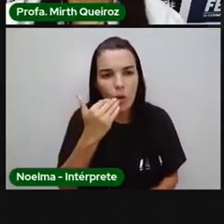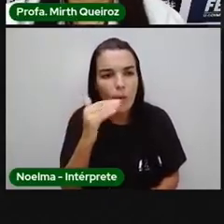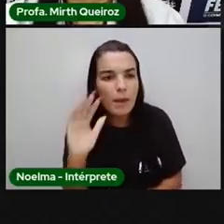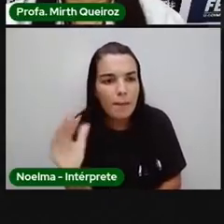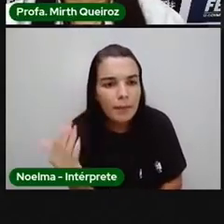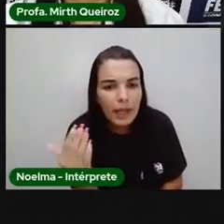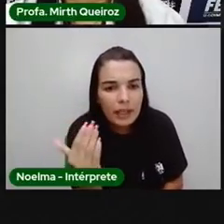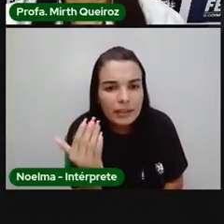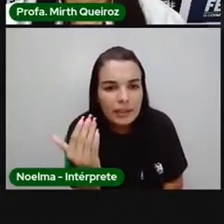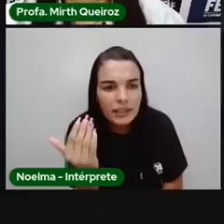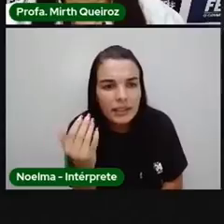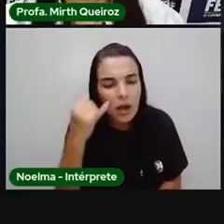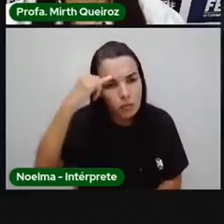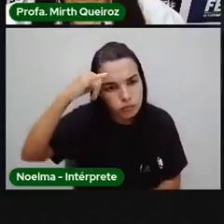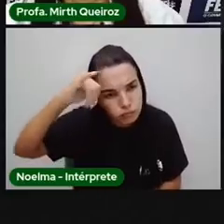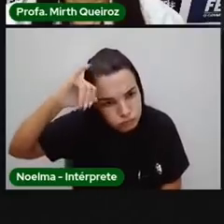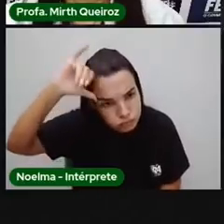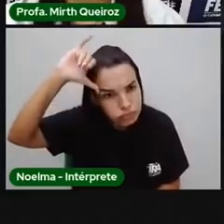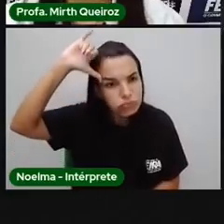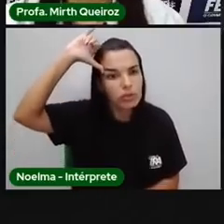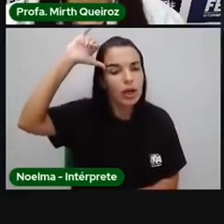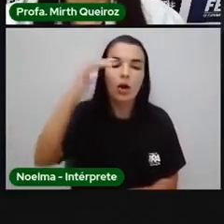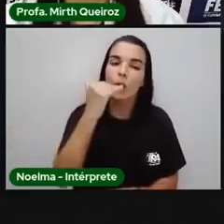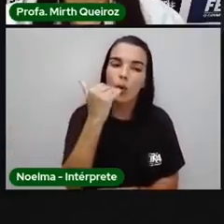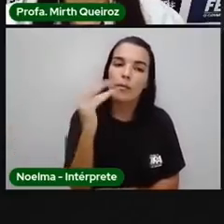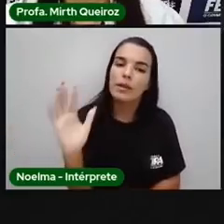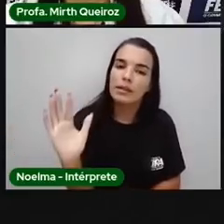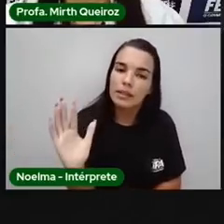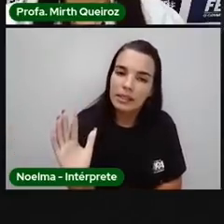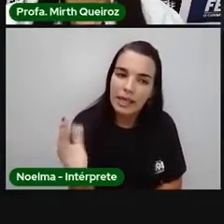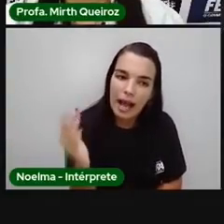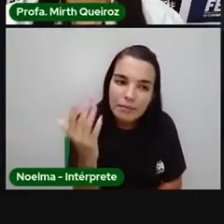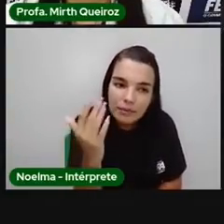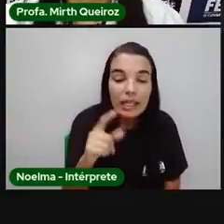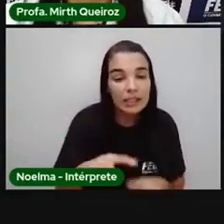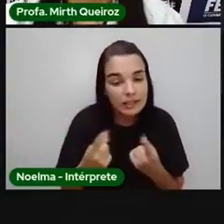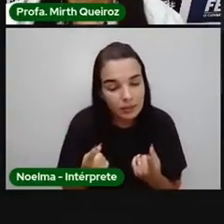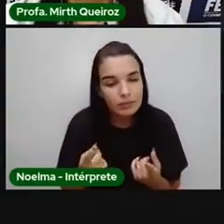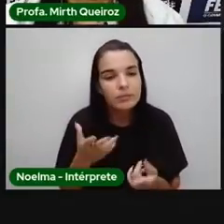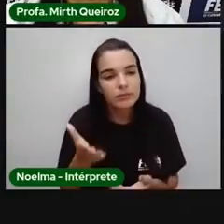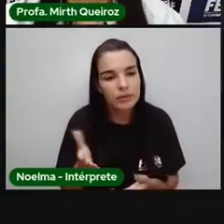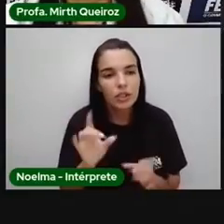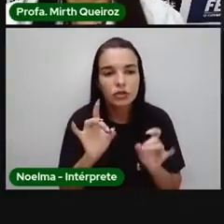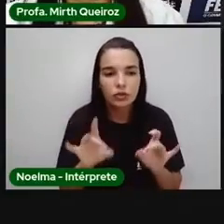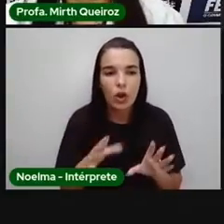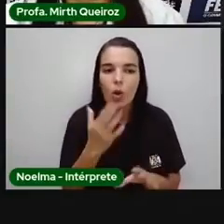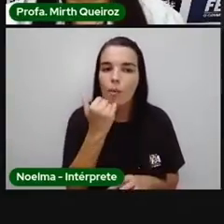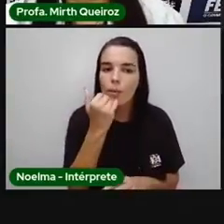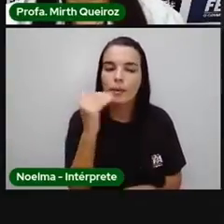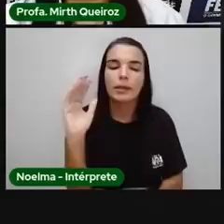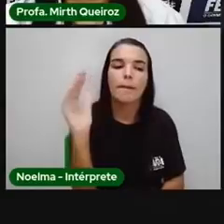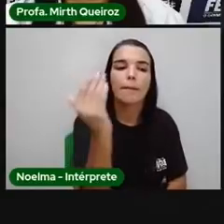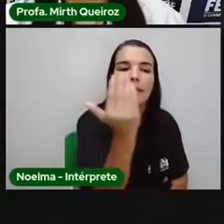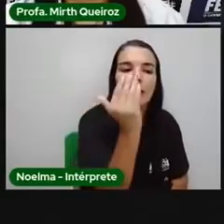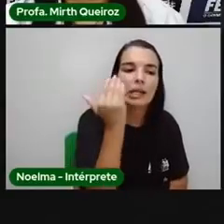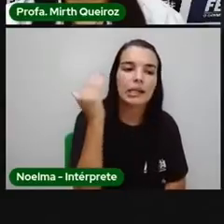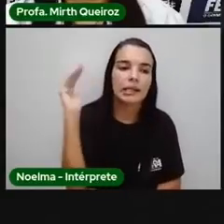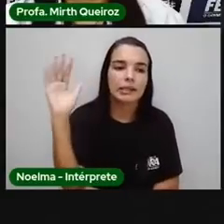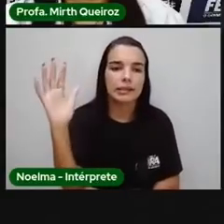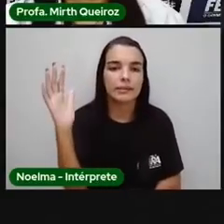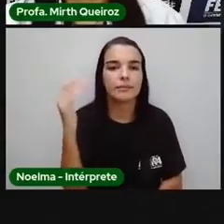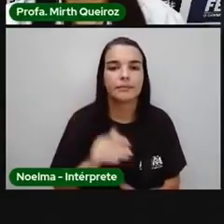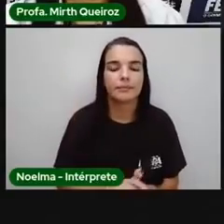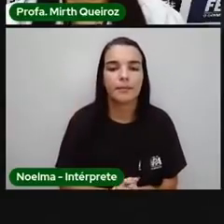A vaca tem capim também. Então, são herbívoros. Porque se alimentam de planta. Então, o consumidor